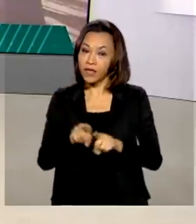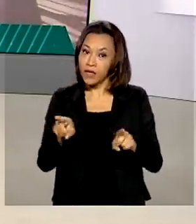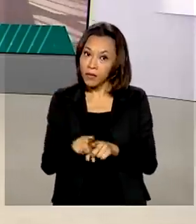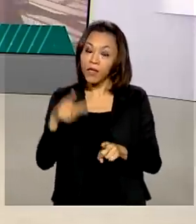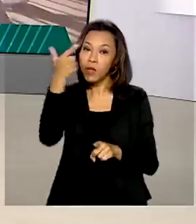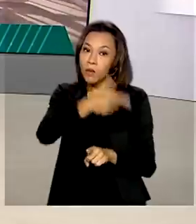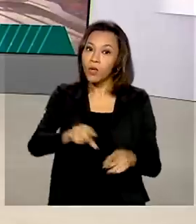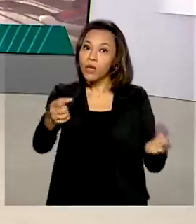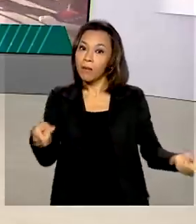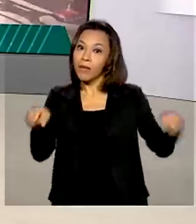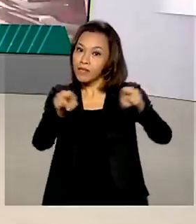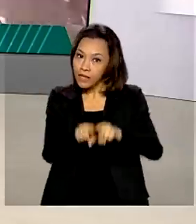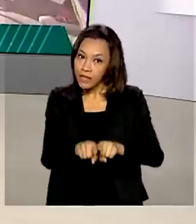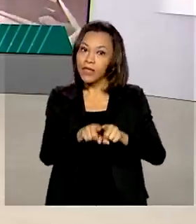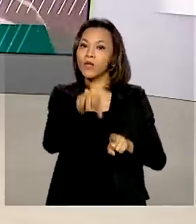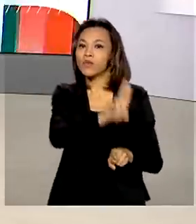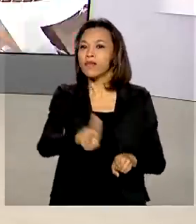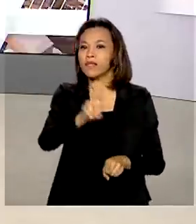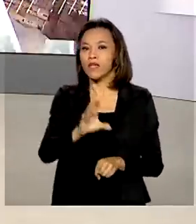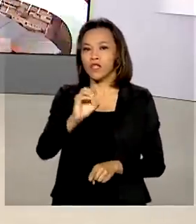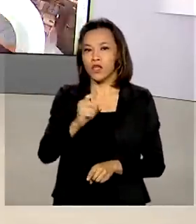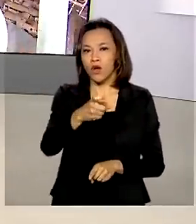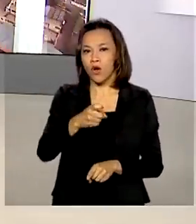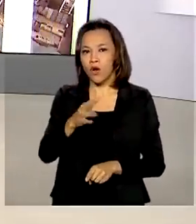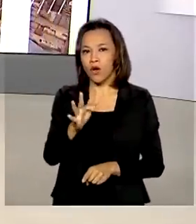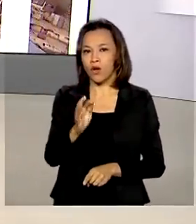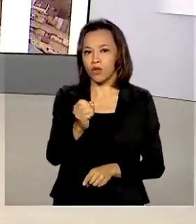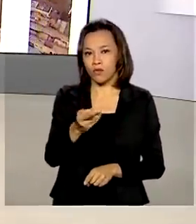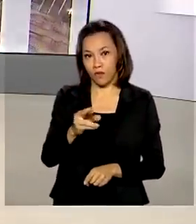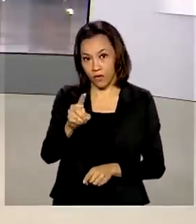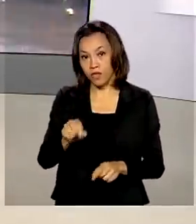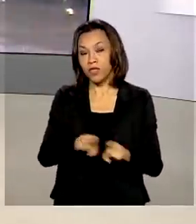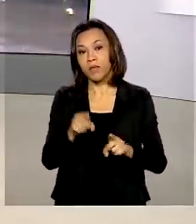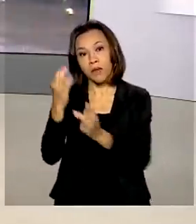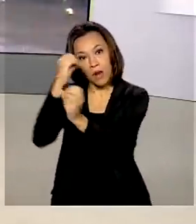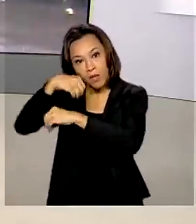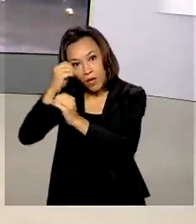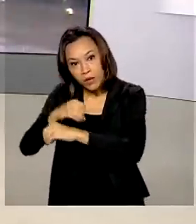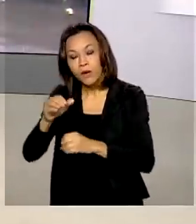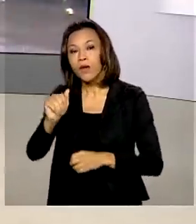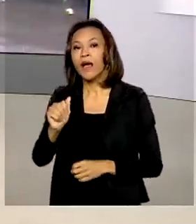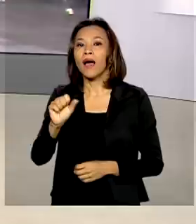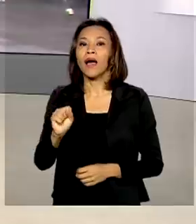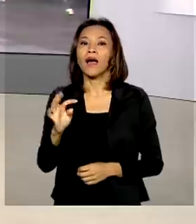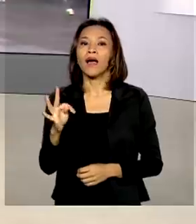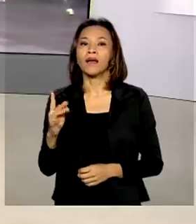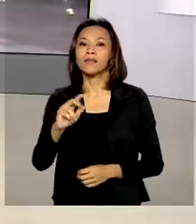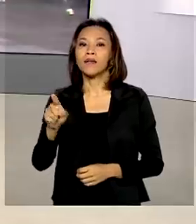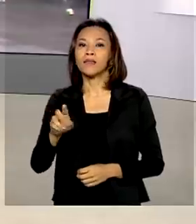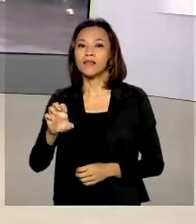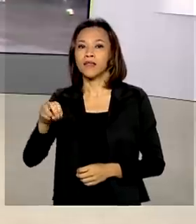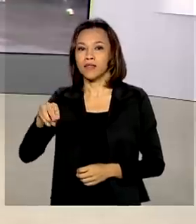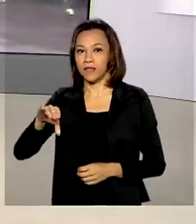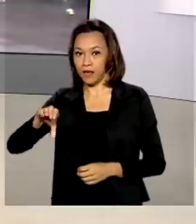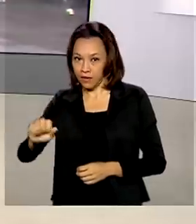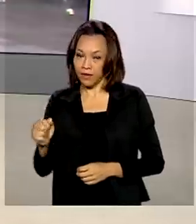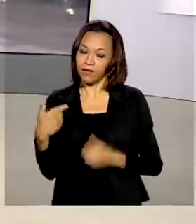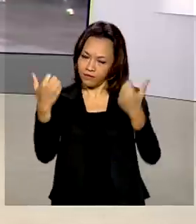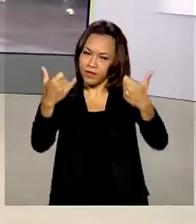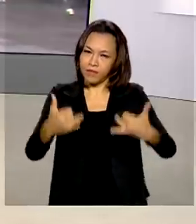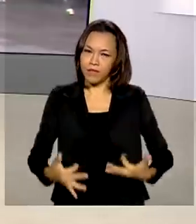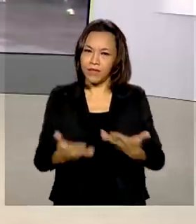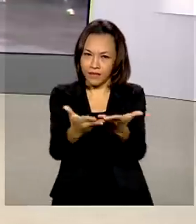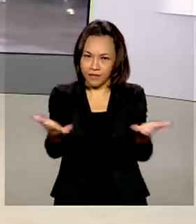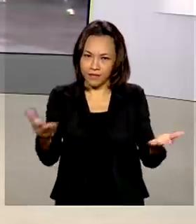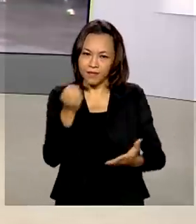Oxford e o Laboratório AstraZeneca. Vamos até o Palácio do Planalto, então, ao vivo, falar com o repórter Glauco de Queiroz. Oi, Glauco, bom dia